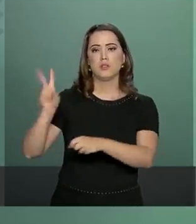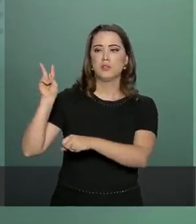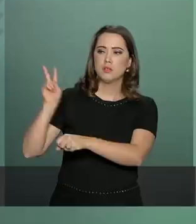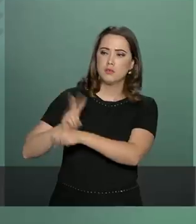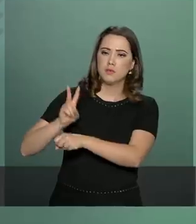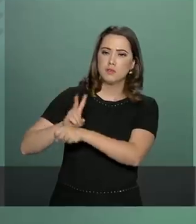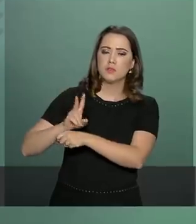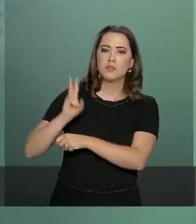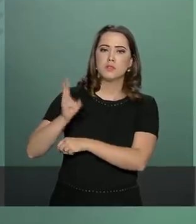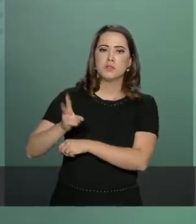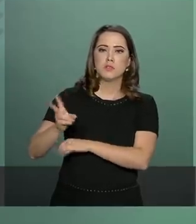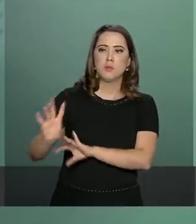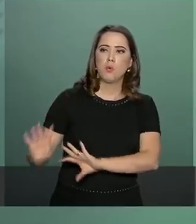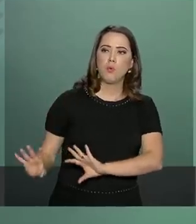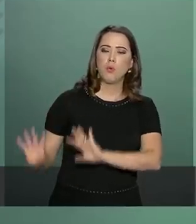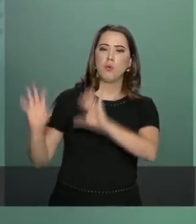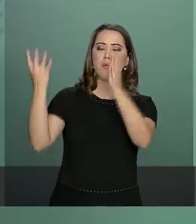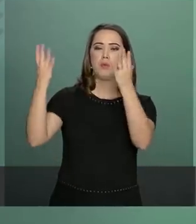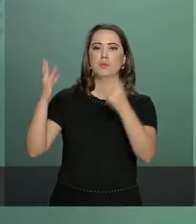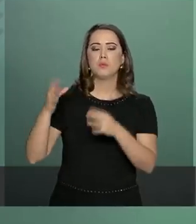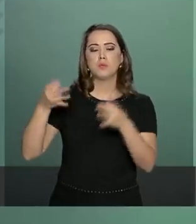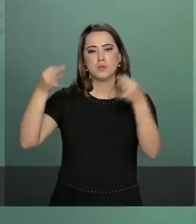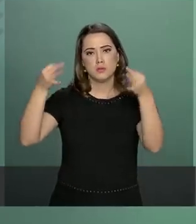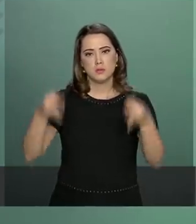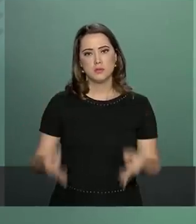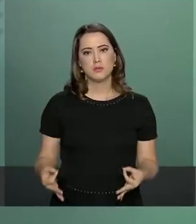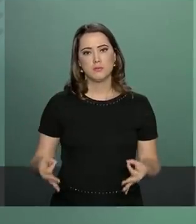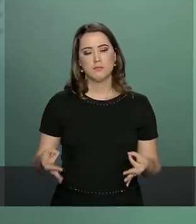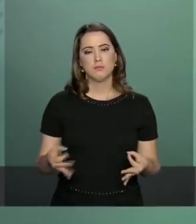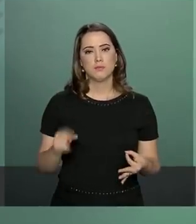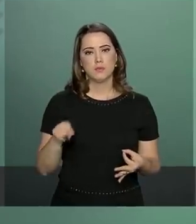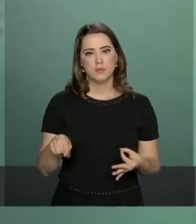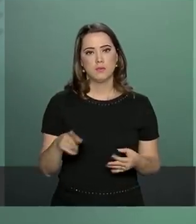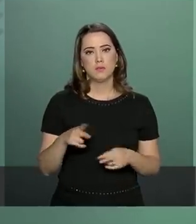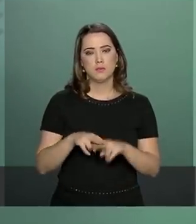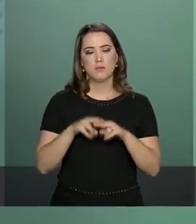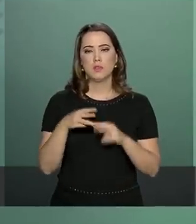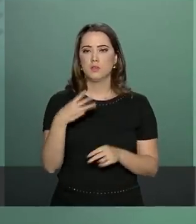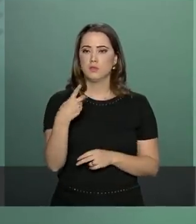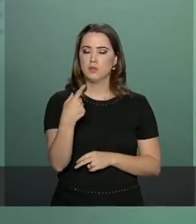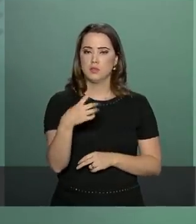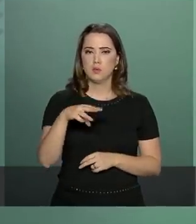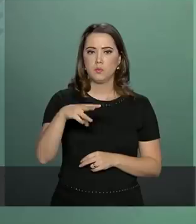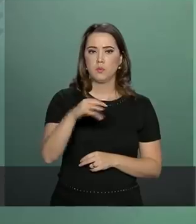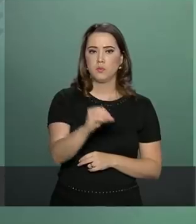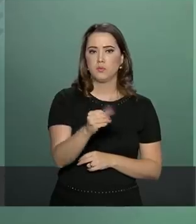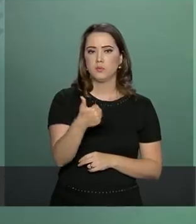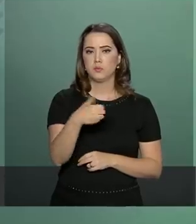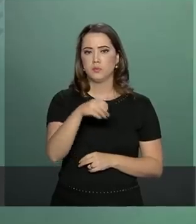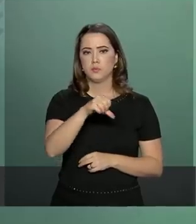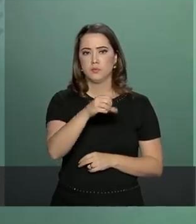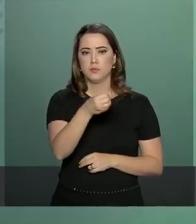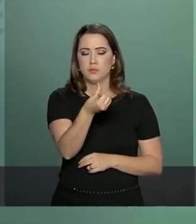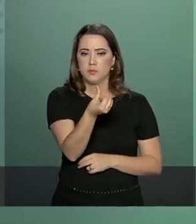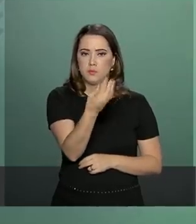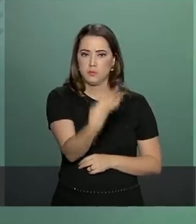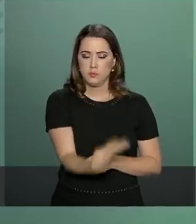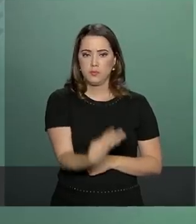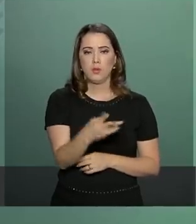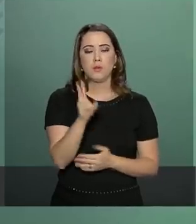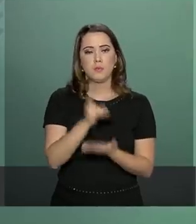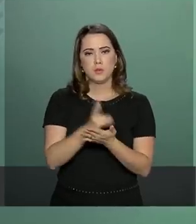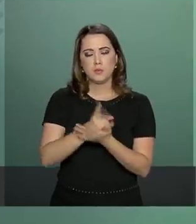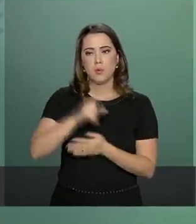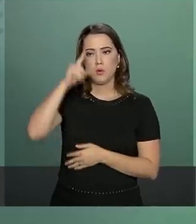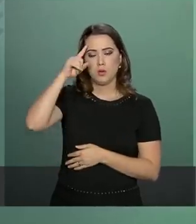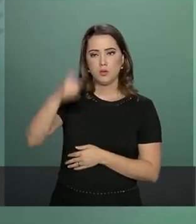que faça as comemorações devidas com relação a 31 de março de 1964 incluindo uma